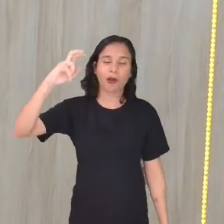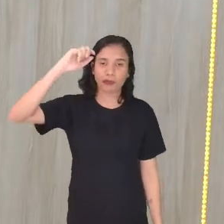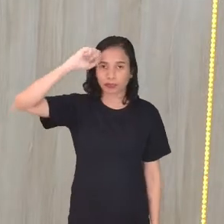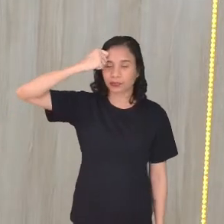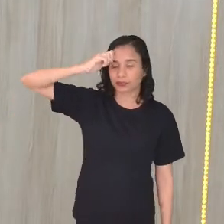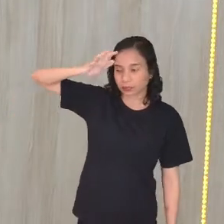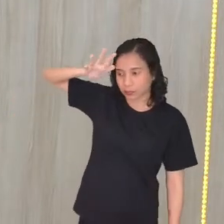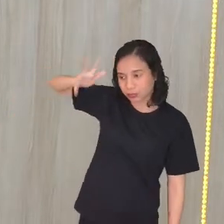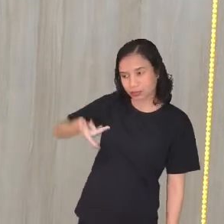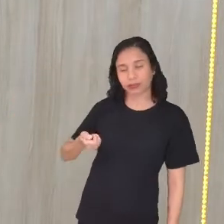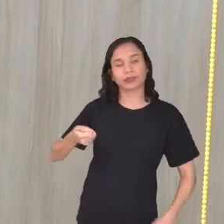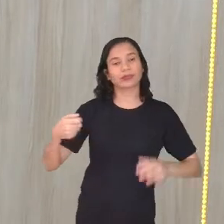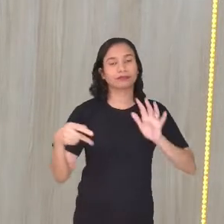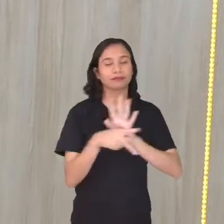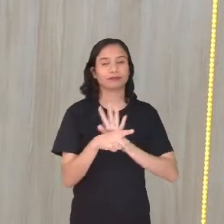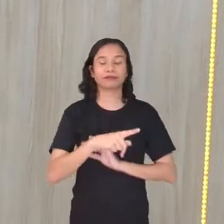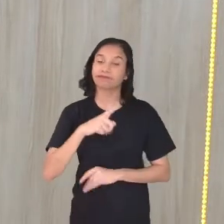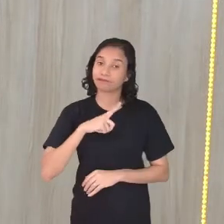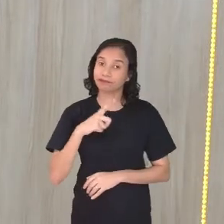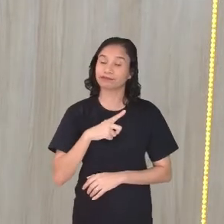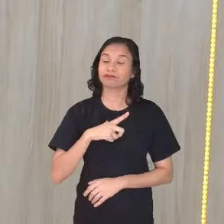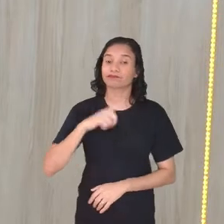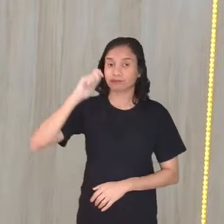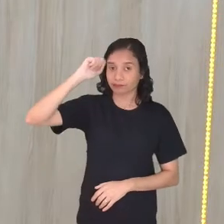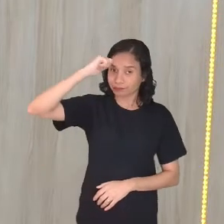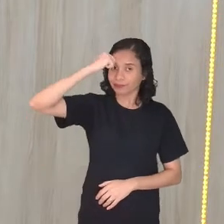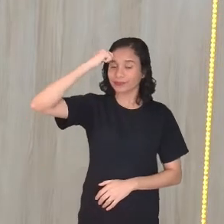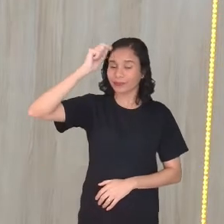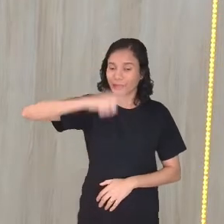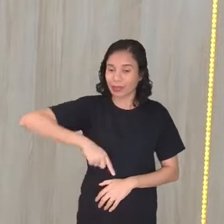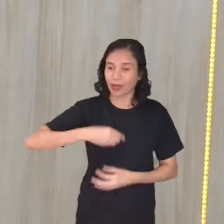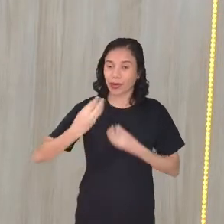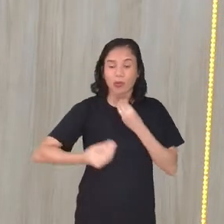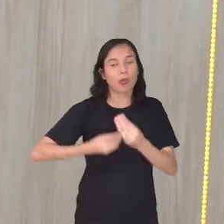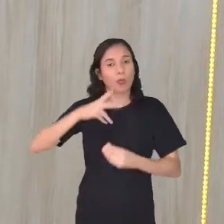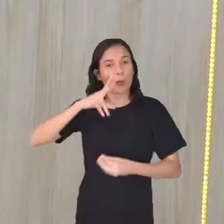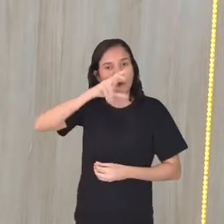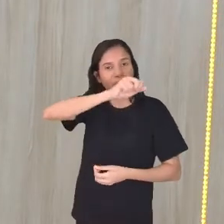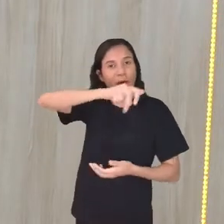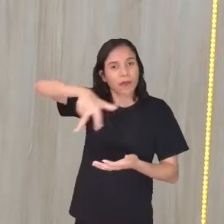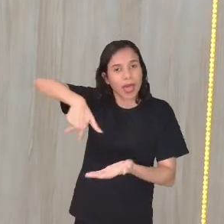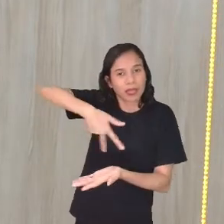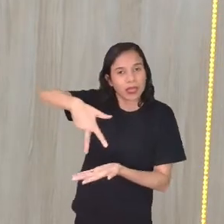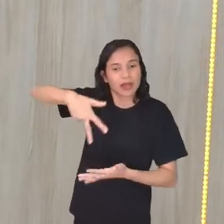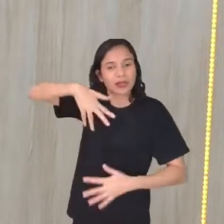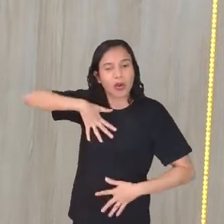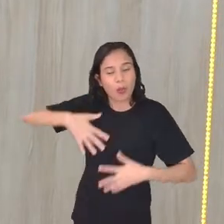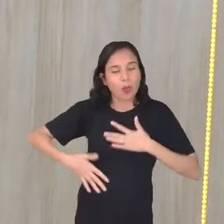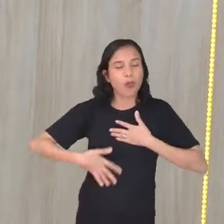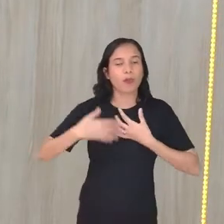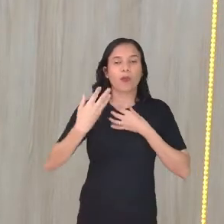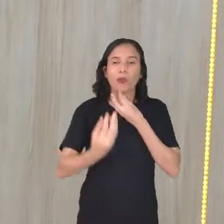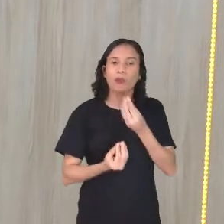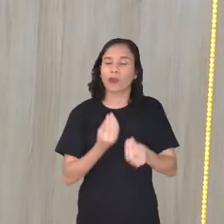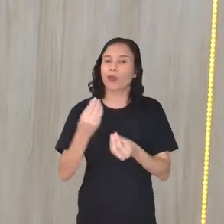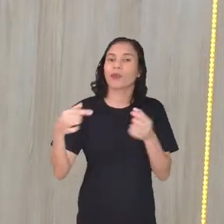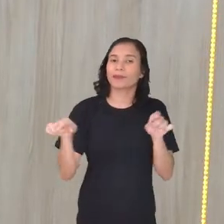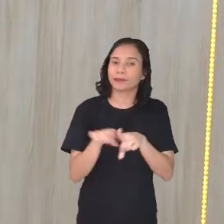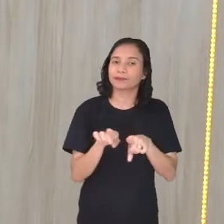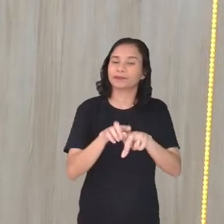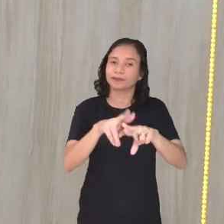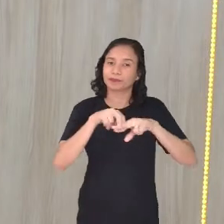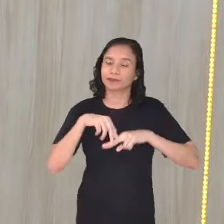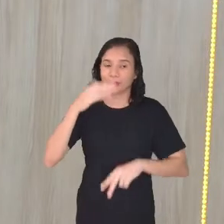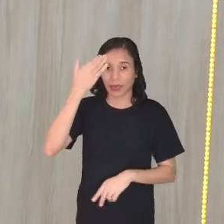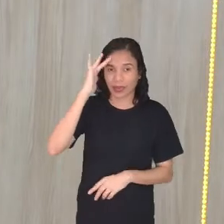né? De matriz africana e culturas negras. Essa questão forte da dança do corpo, justamente porque